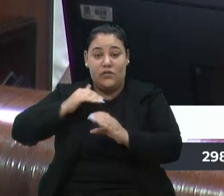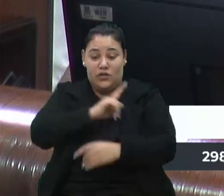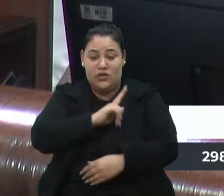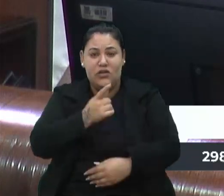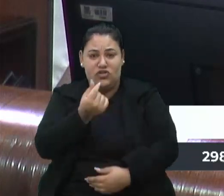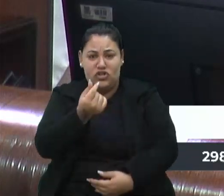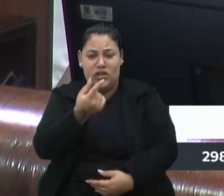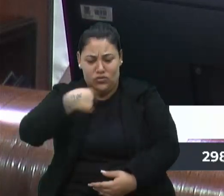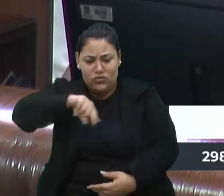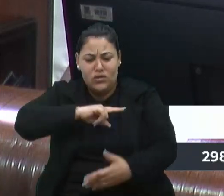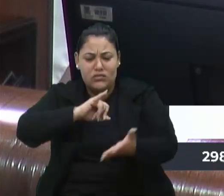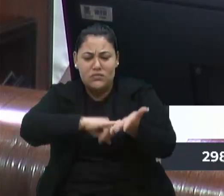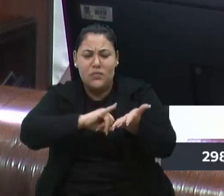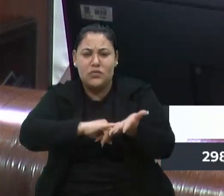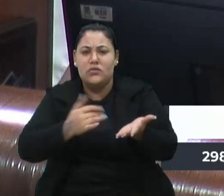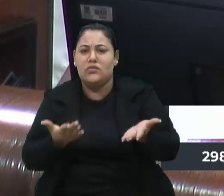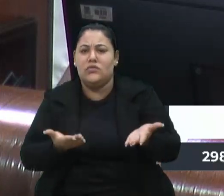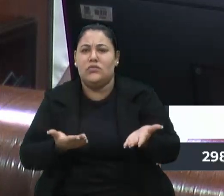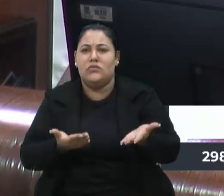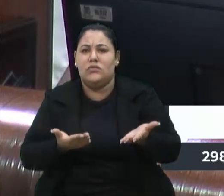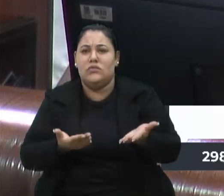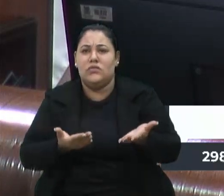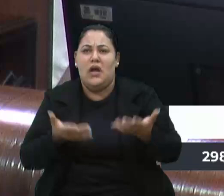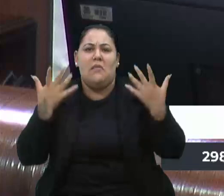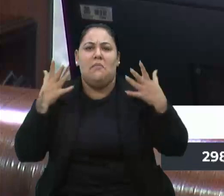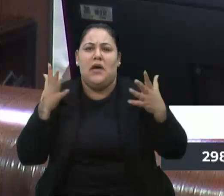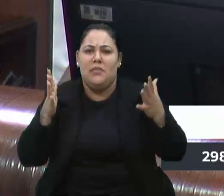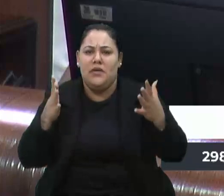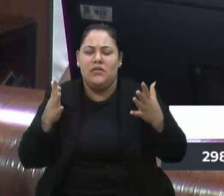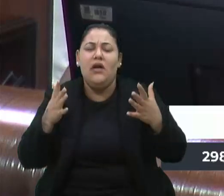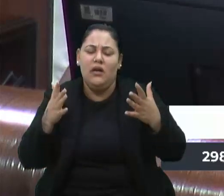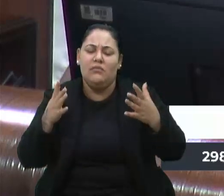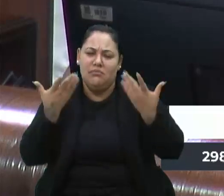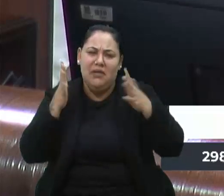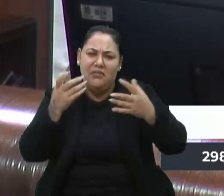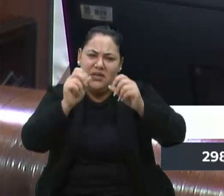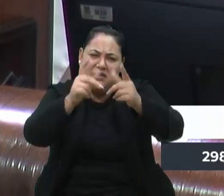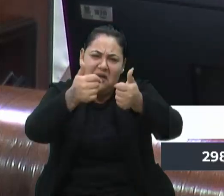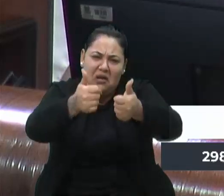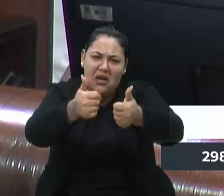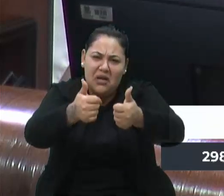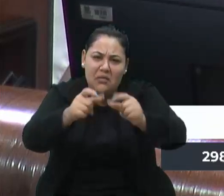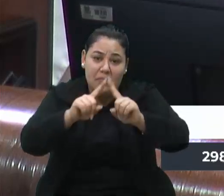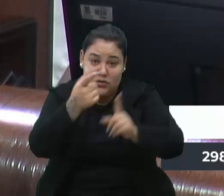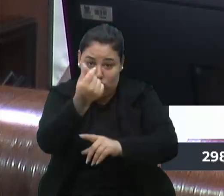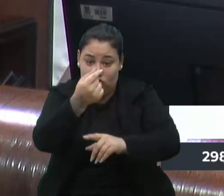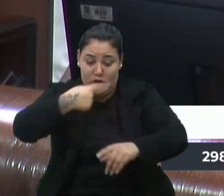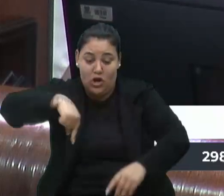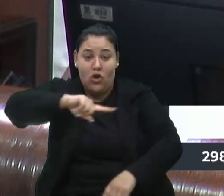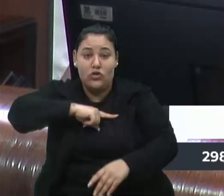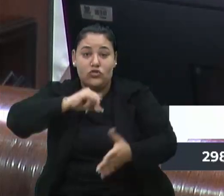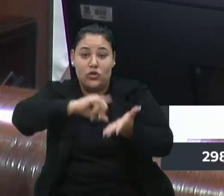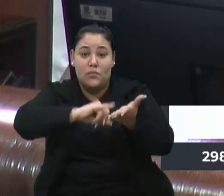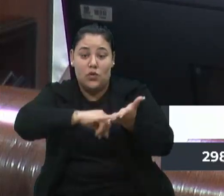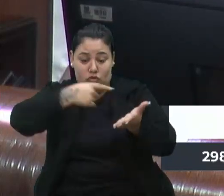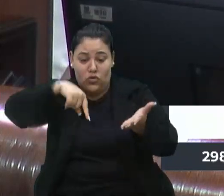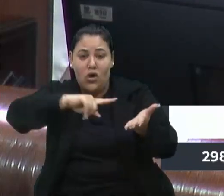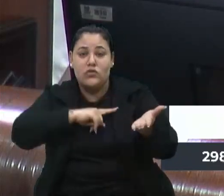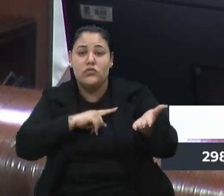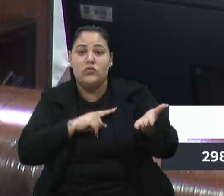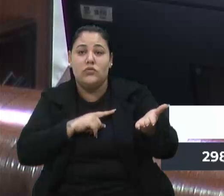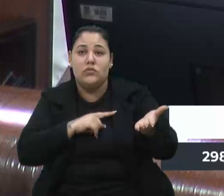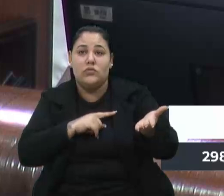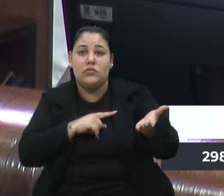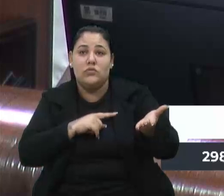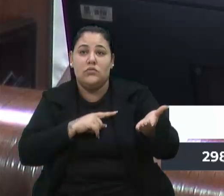dinheiro dos nossos impostos. Ah, ele, parabéns, parabéns, mandou, beleza. Mas o dinheiro é nosso, dinheiro é dos impostos nossos. E